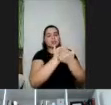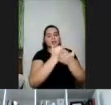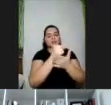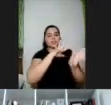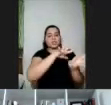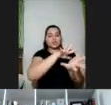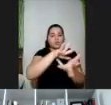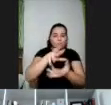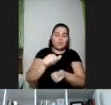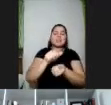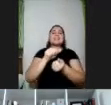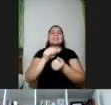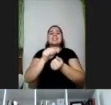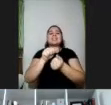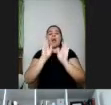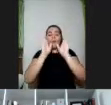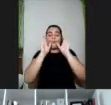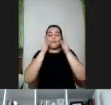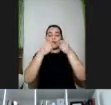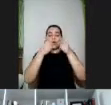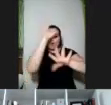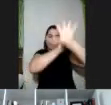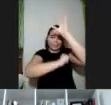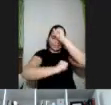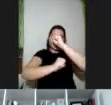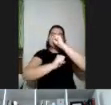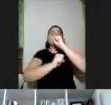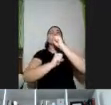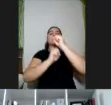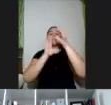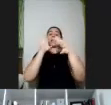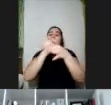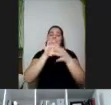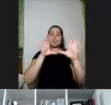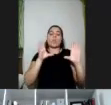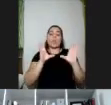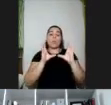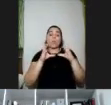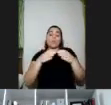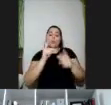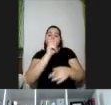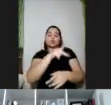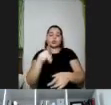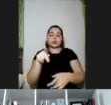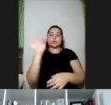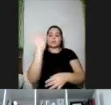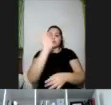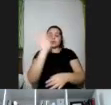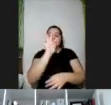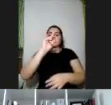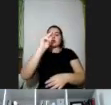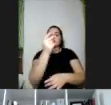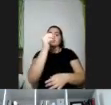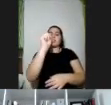aula eu chego no assunto que está ligado a um grupo de professores da Universidade de Harvard que depois